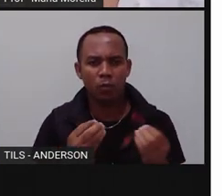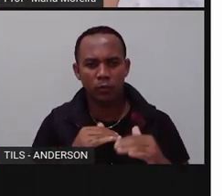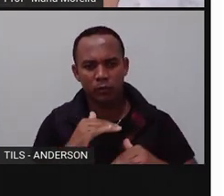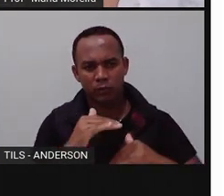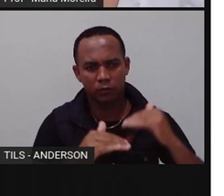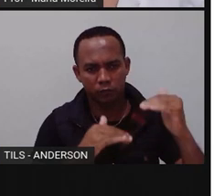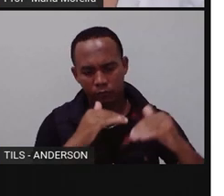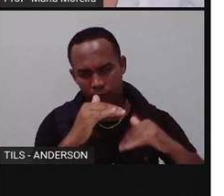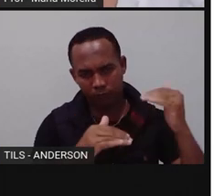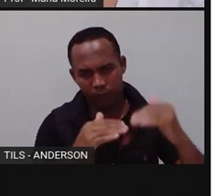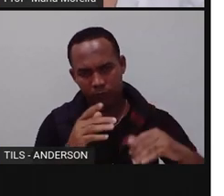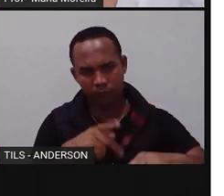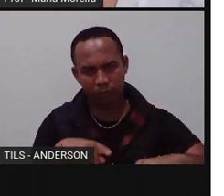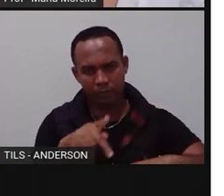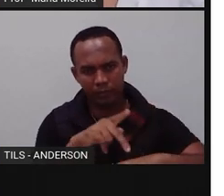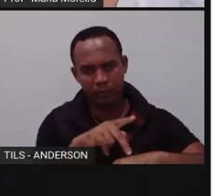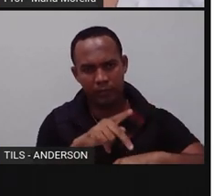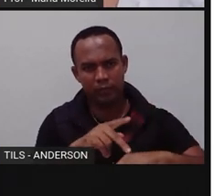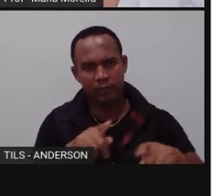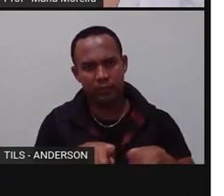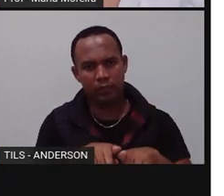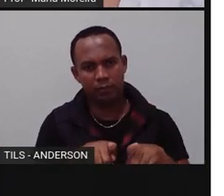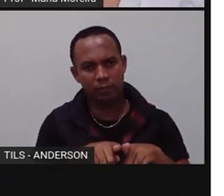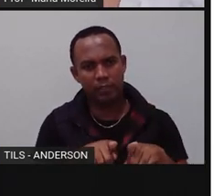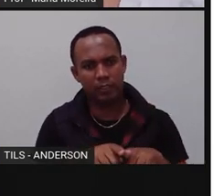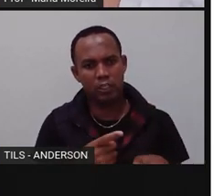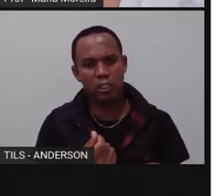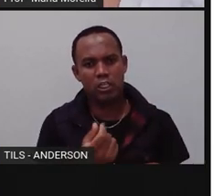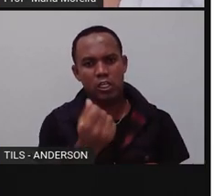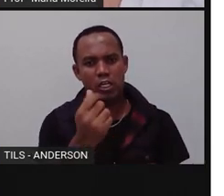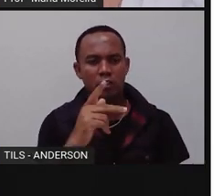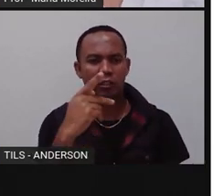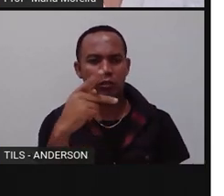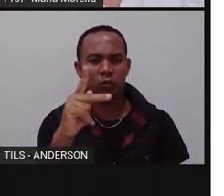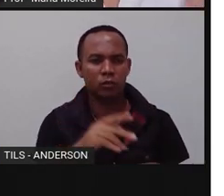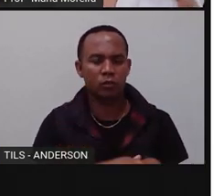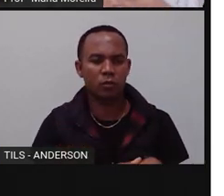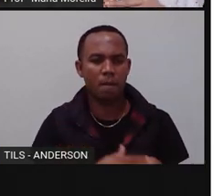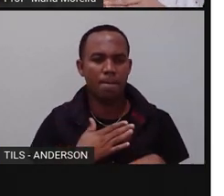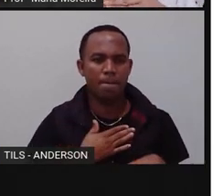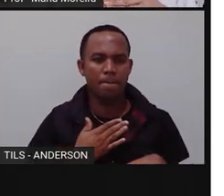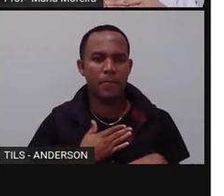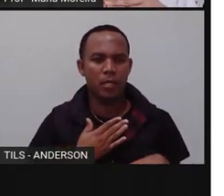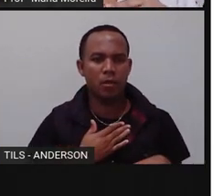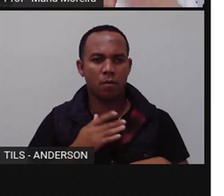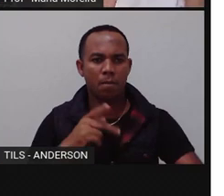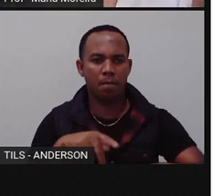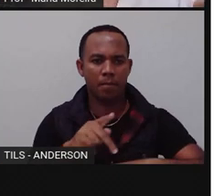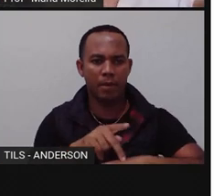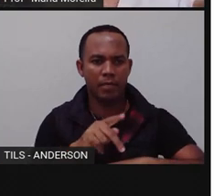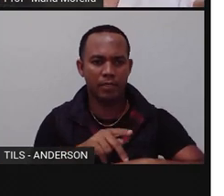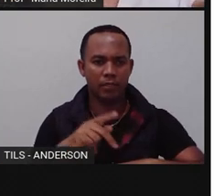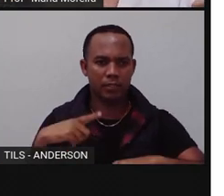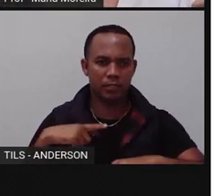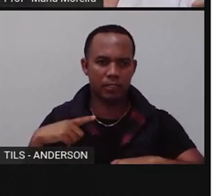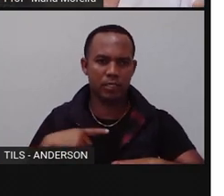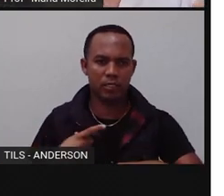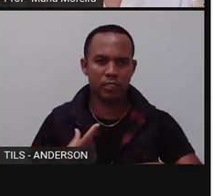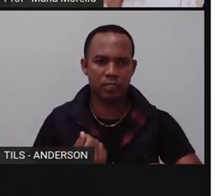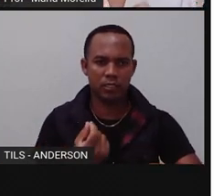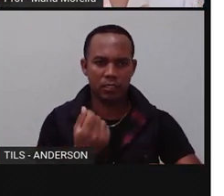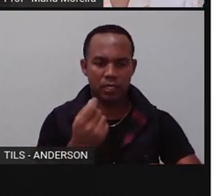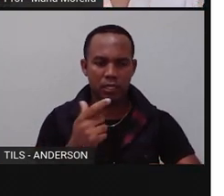do país, né? Com base em suas próprias riquezas. Então, o meu país tem riquezas, mas a outra pessoa explora